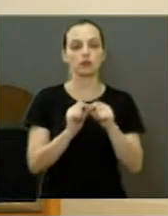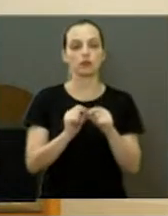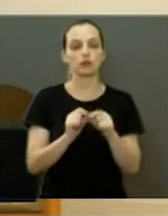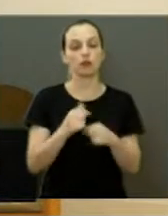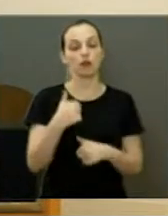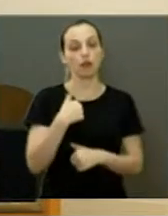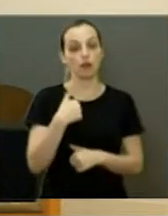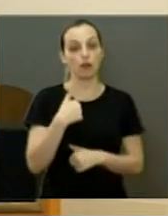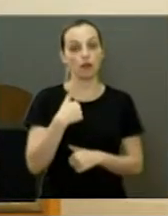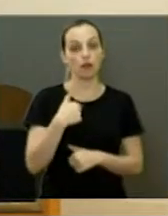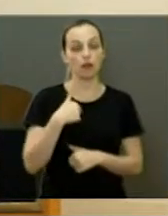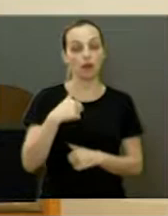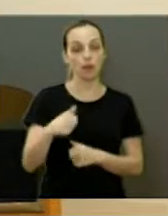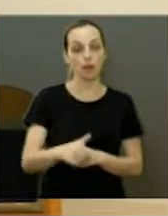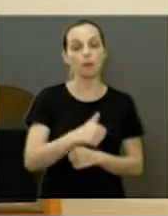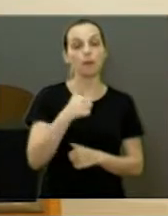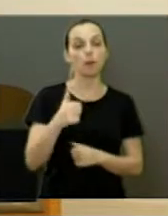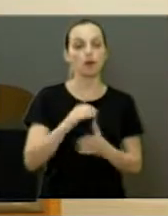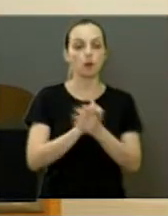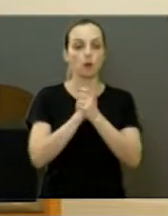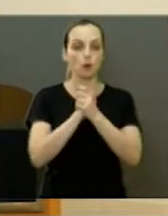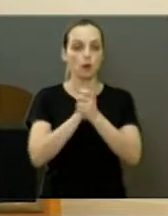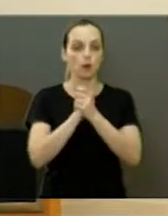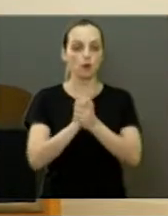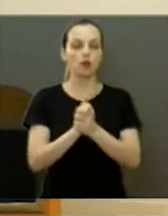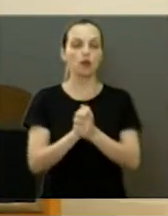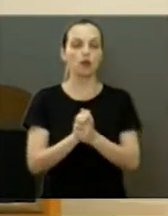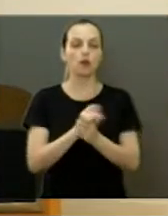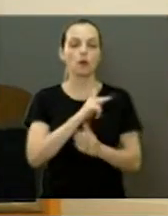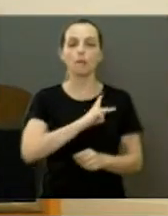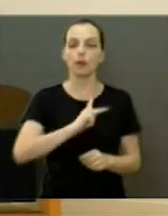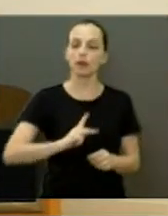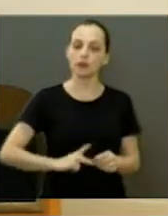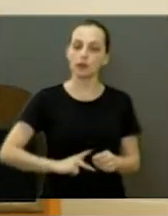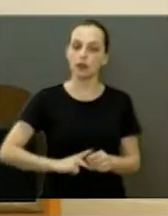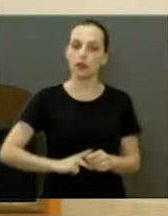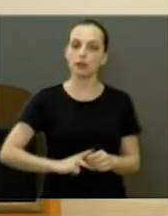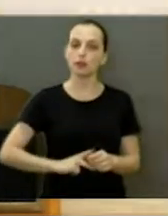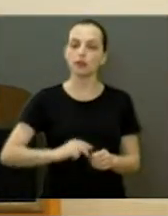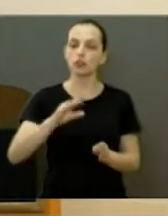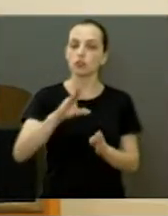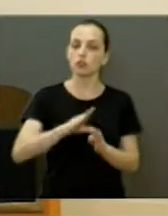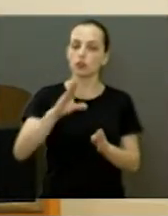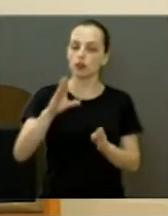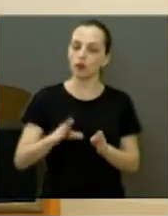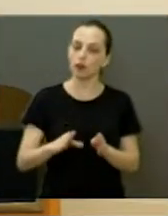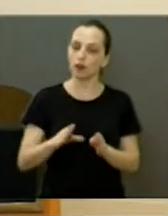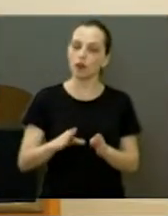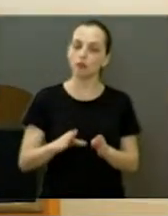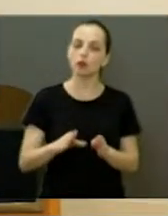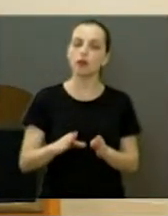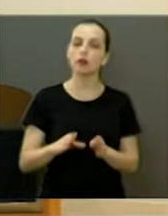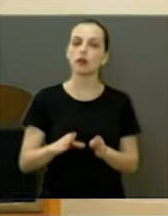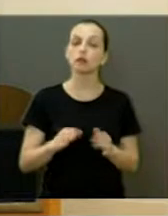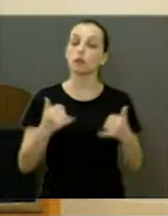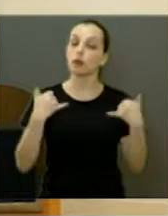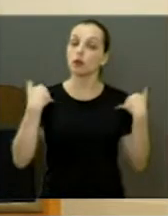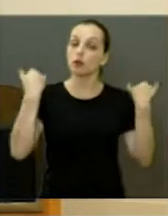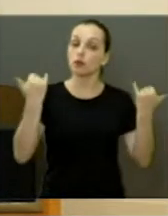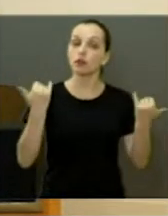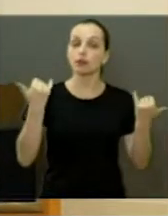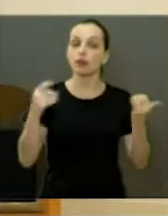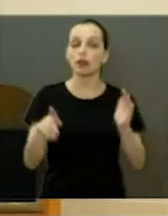Eu, primeiramente, quero cumprimentar o nosso vereador e presidente, Jérfice Achuda,